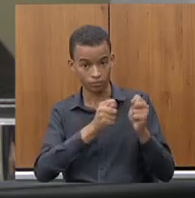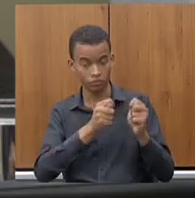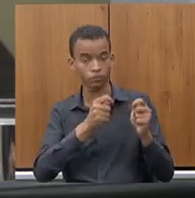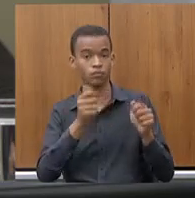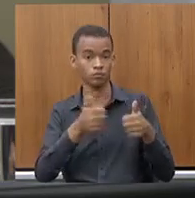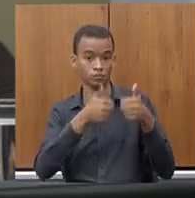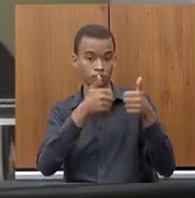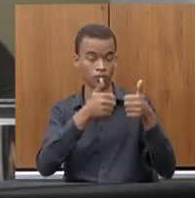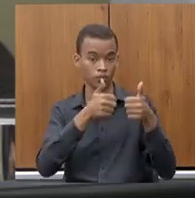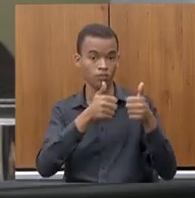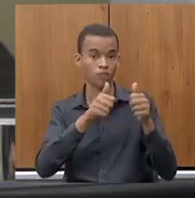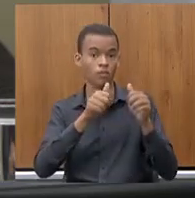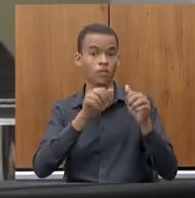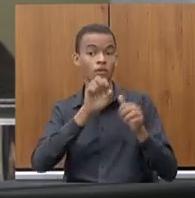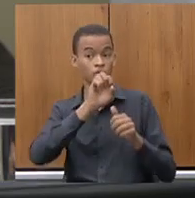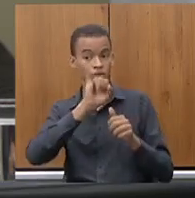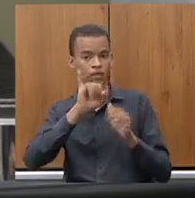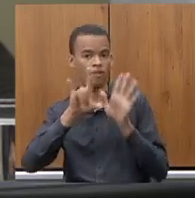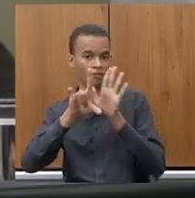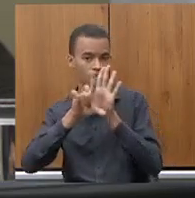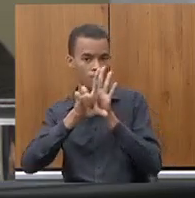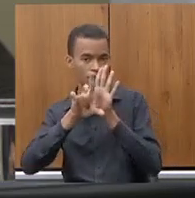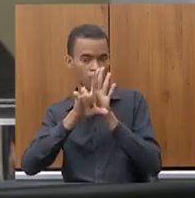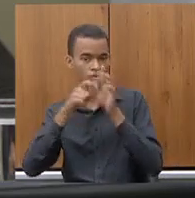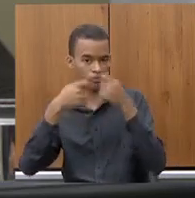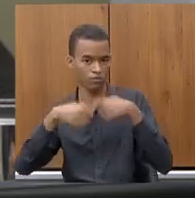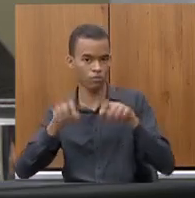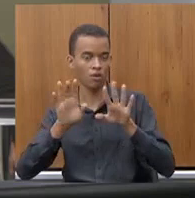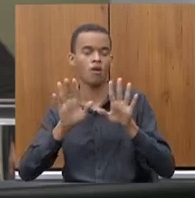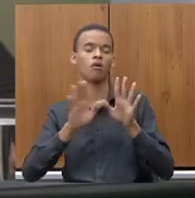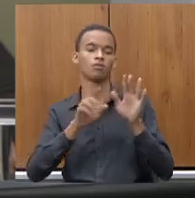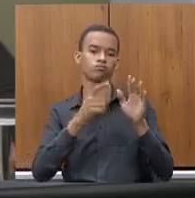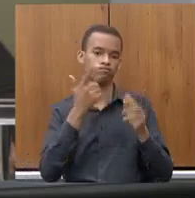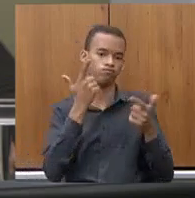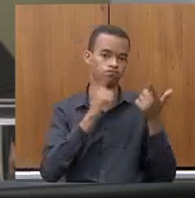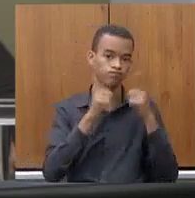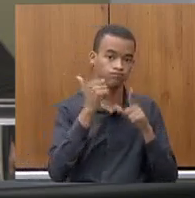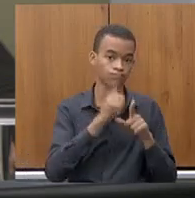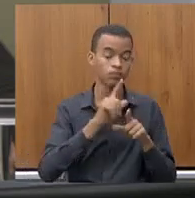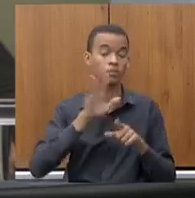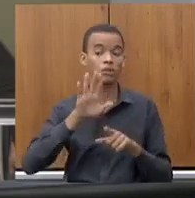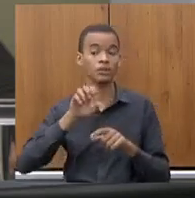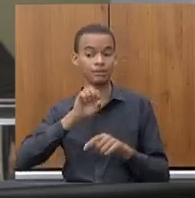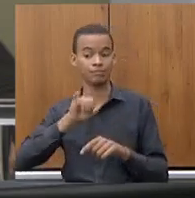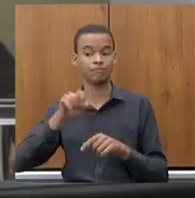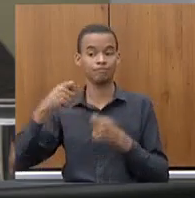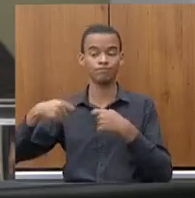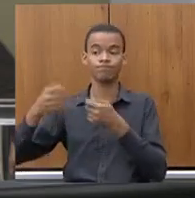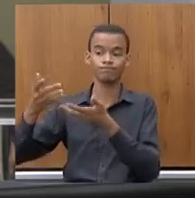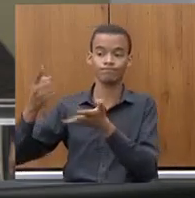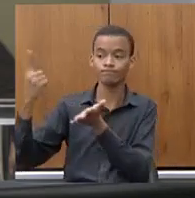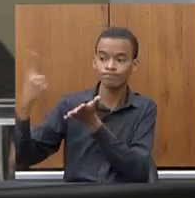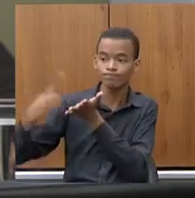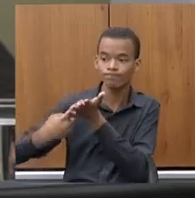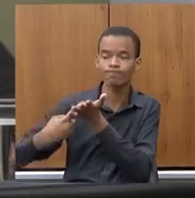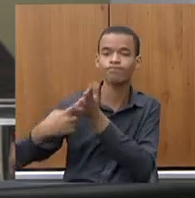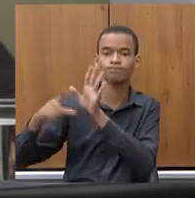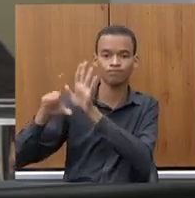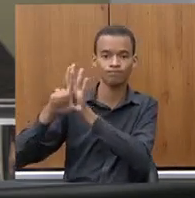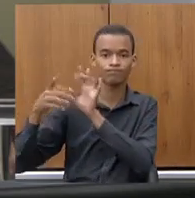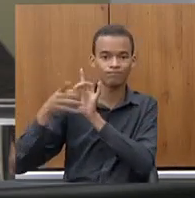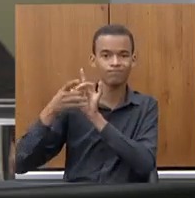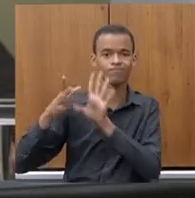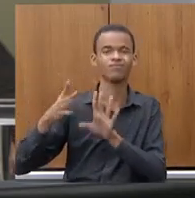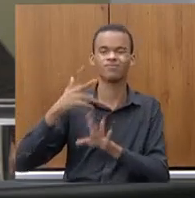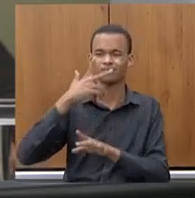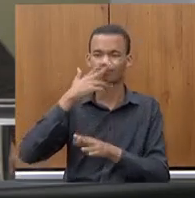há necessidade de autorização legislativa e as coisas não andaram em relação às privatizações